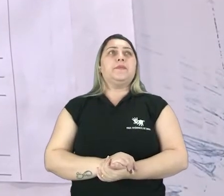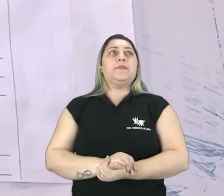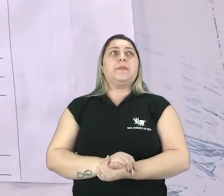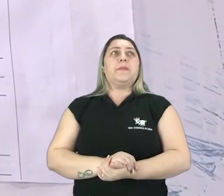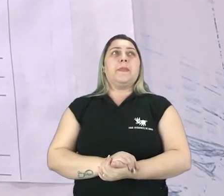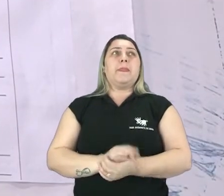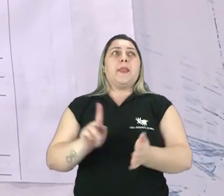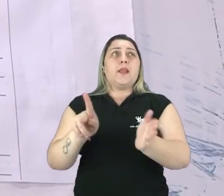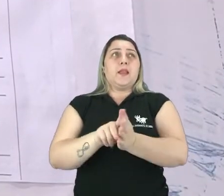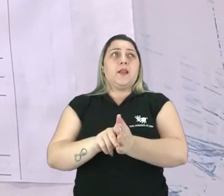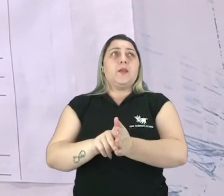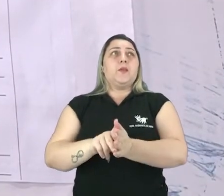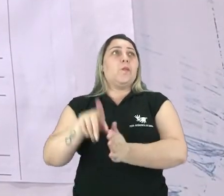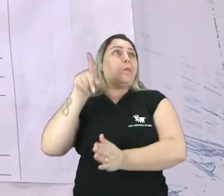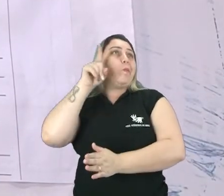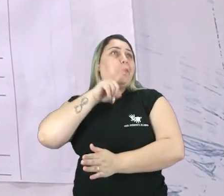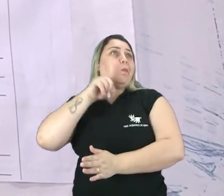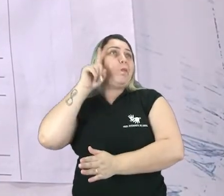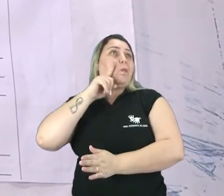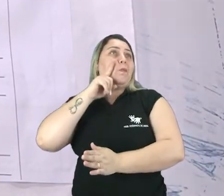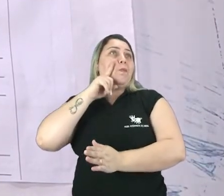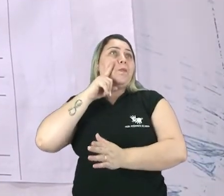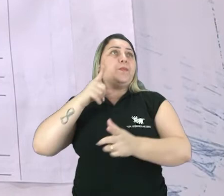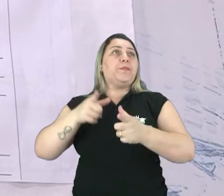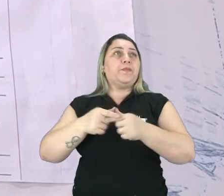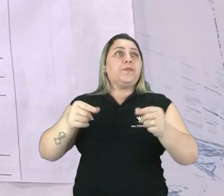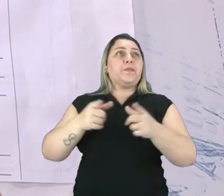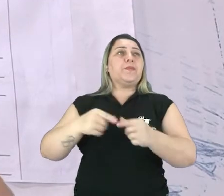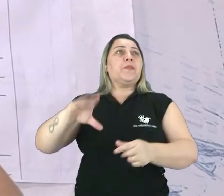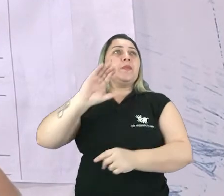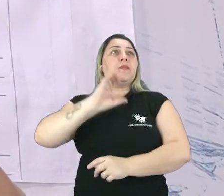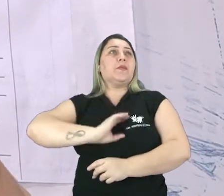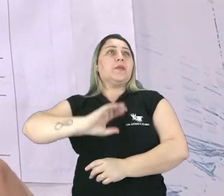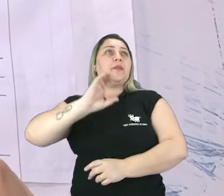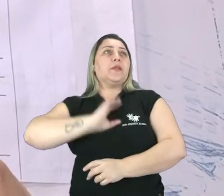Especialmente. Nos Estados Unidos. Japão.